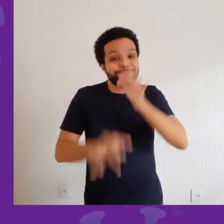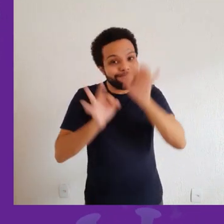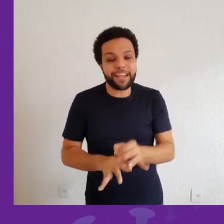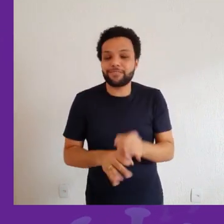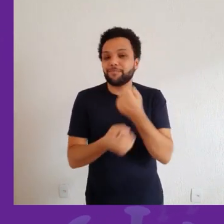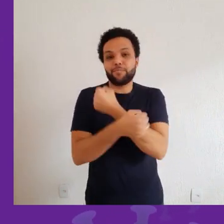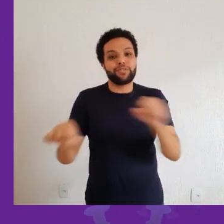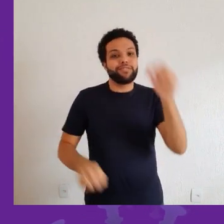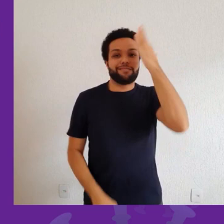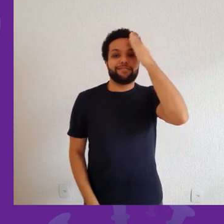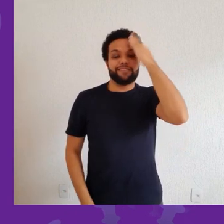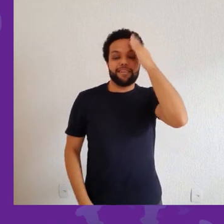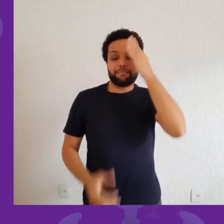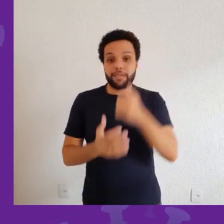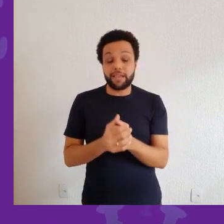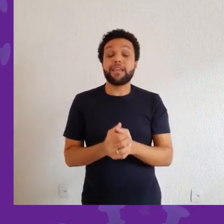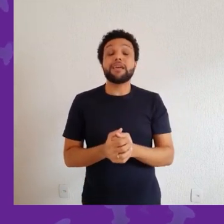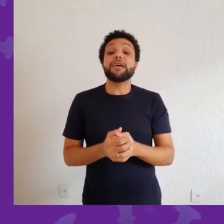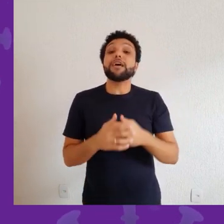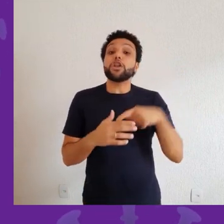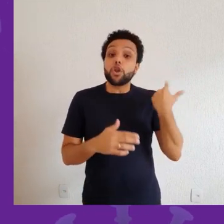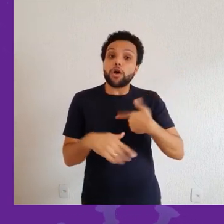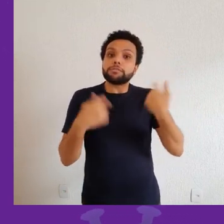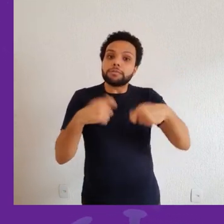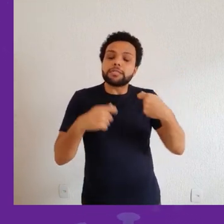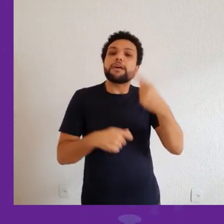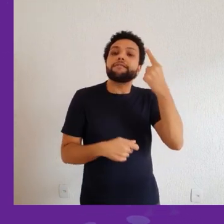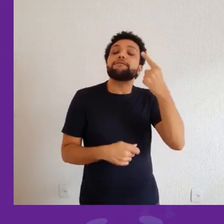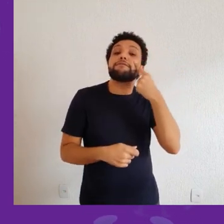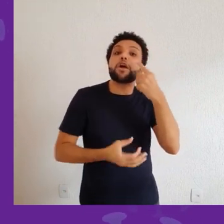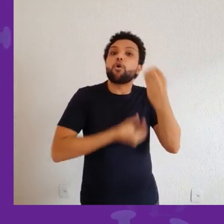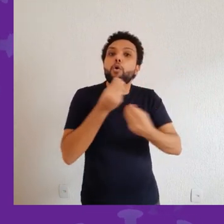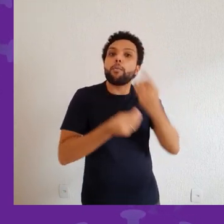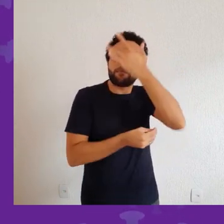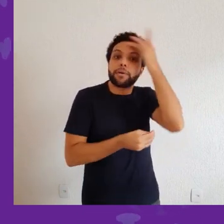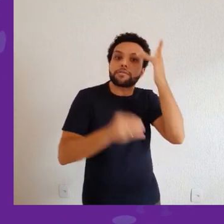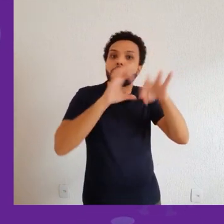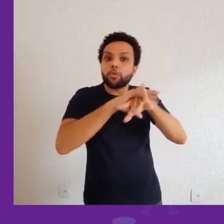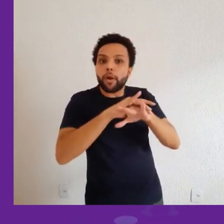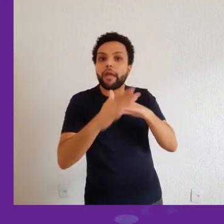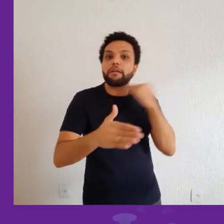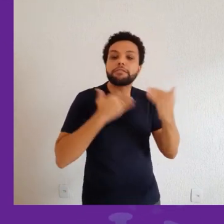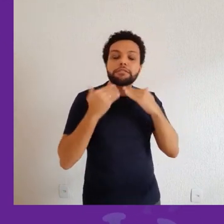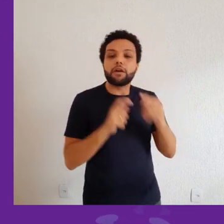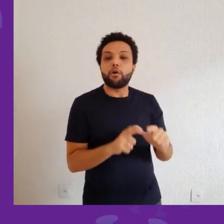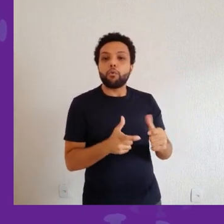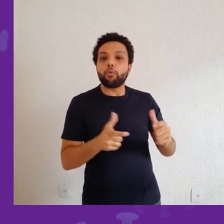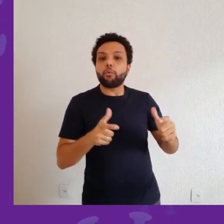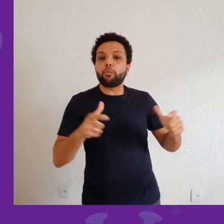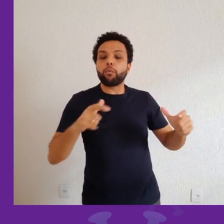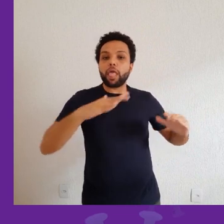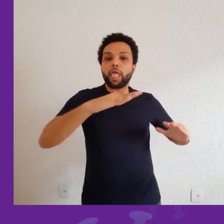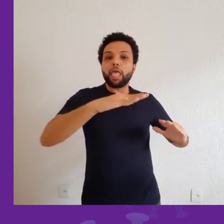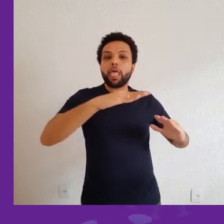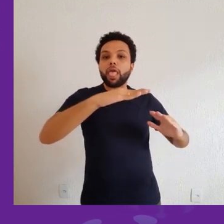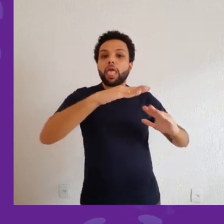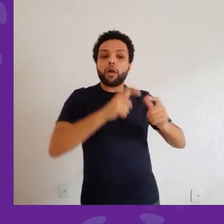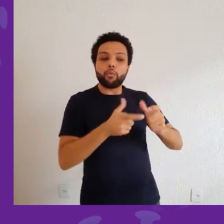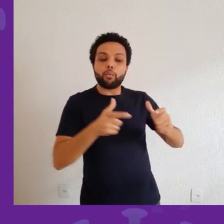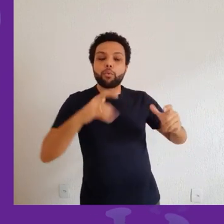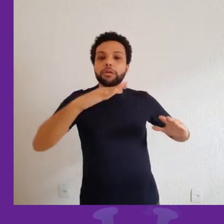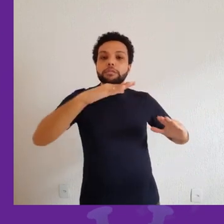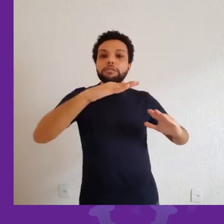previsão é muito difícil. A gente tem que ir observando ao longo do tempo a curva, como é que ela está se comportando, na tentativa de